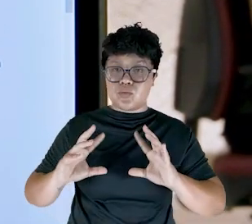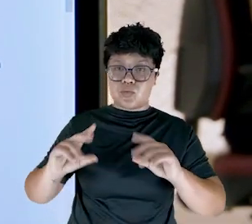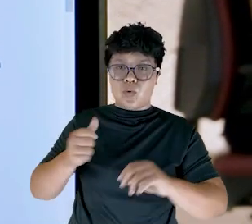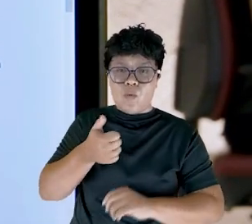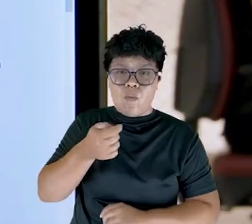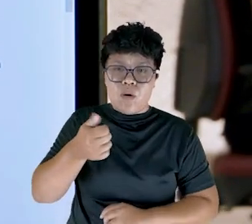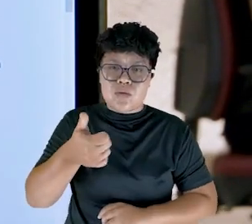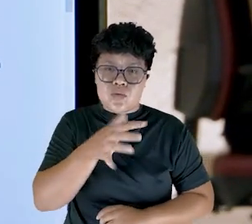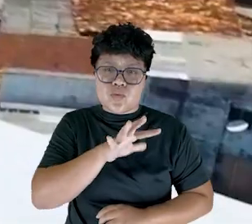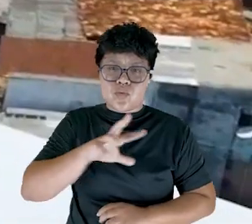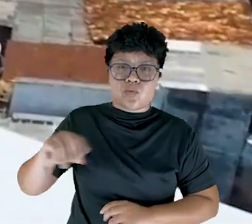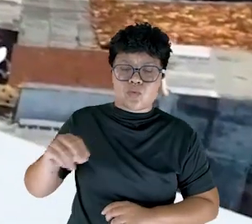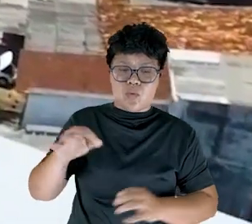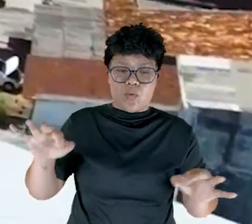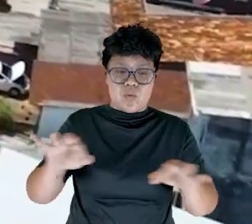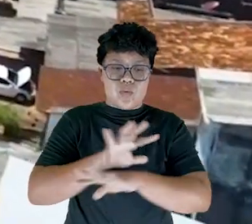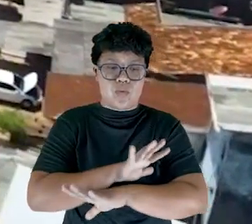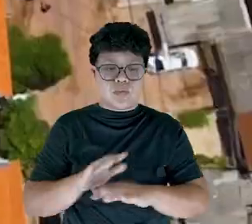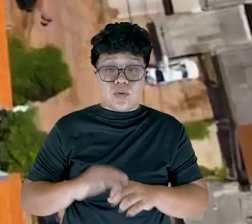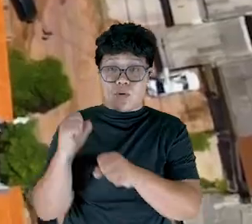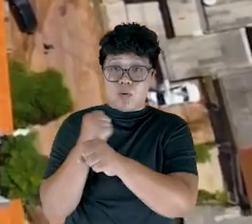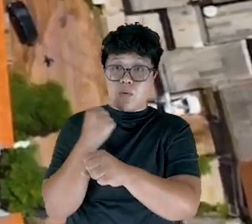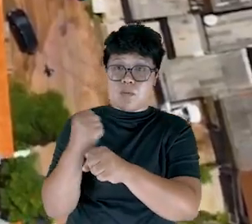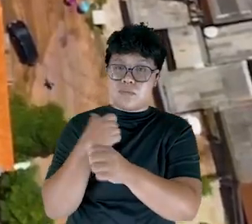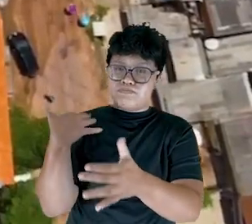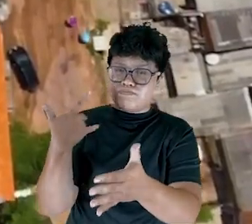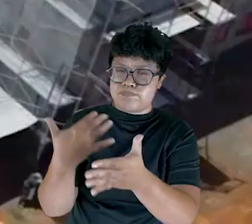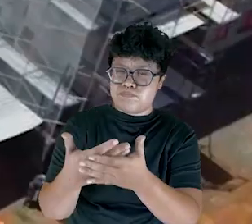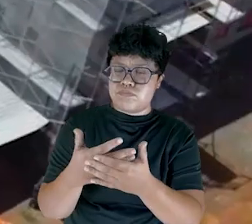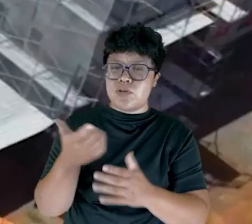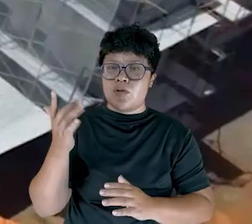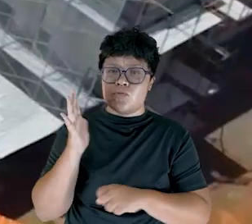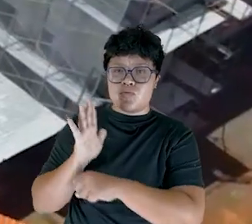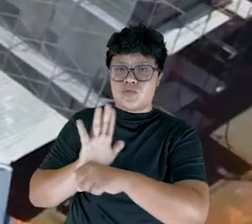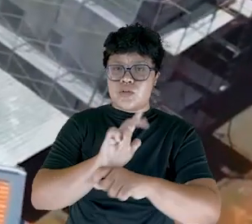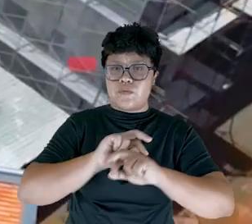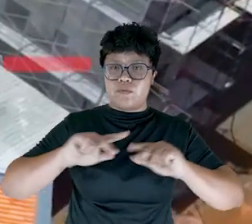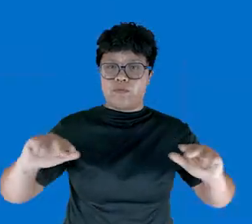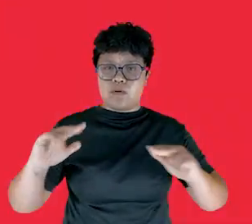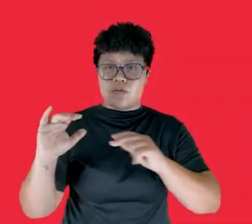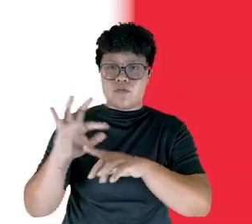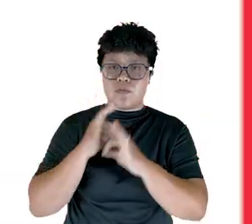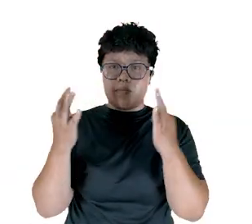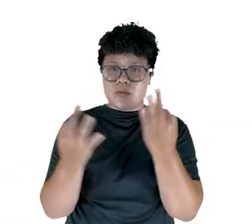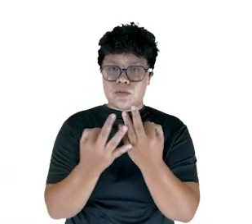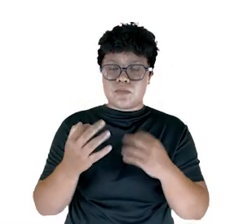serviços já estão concluídos. Uma obra histórica que vai beneficiar mais de 400 famílias.